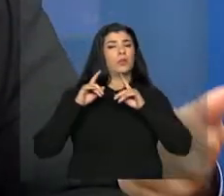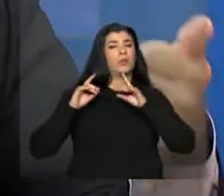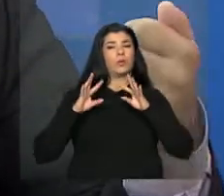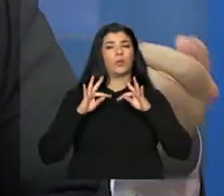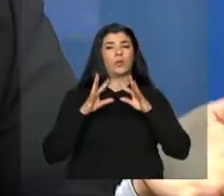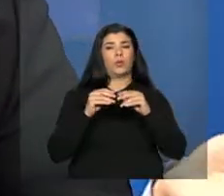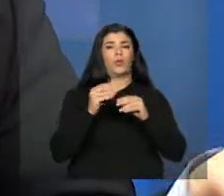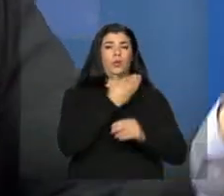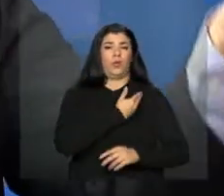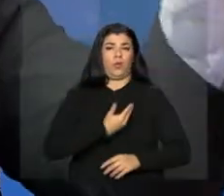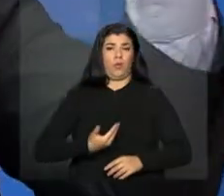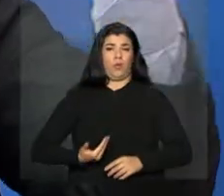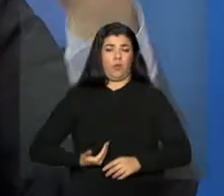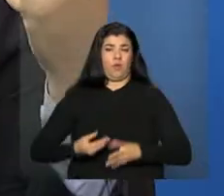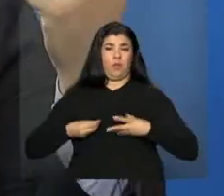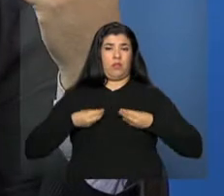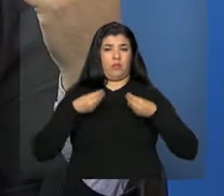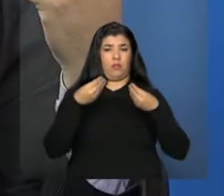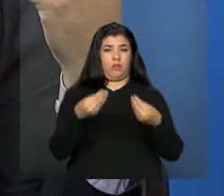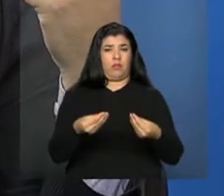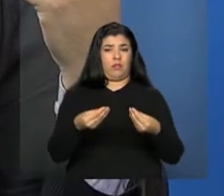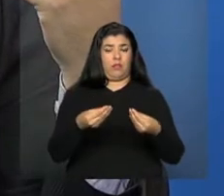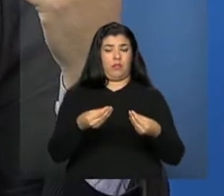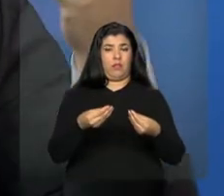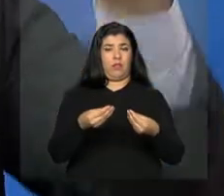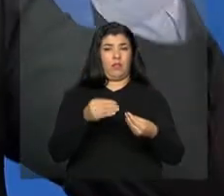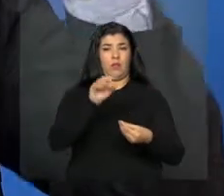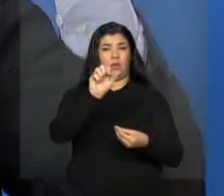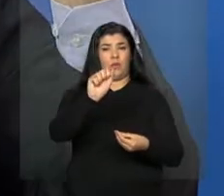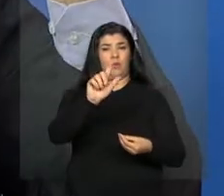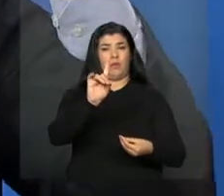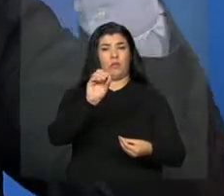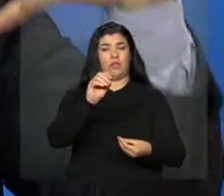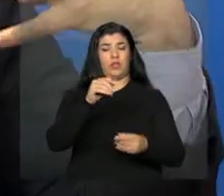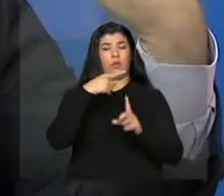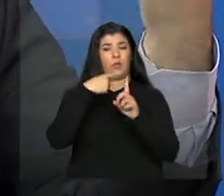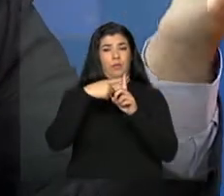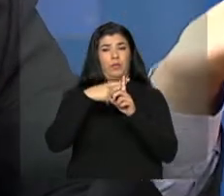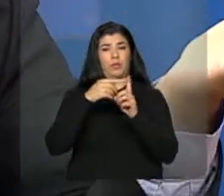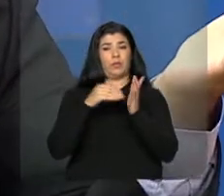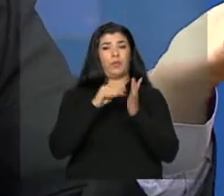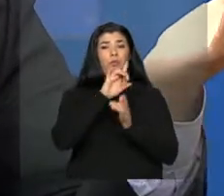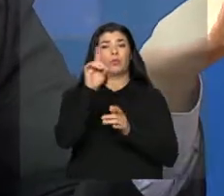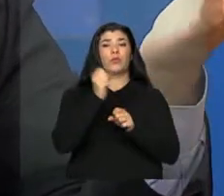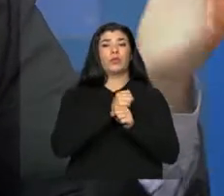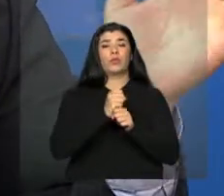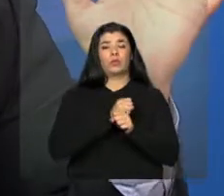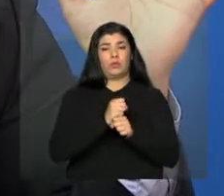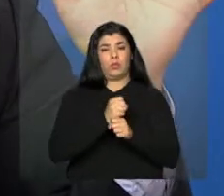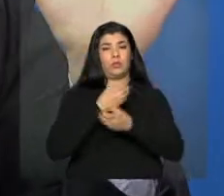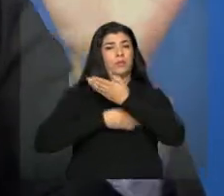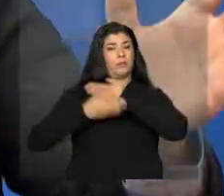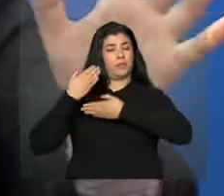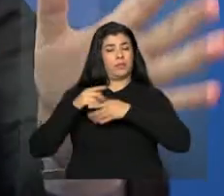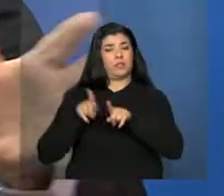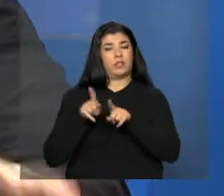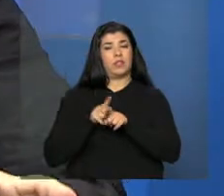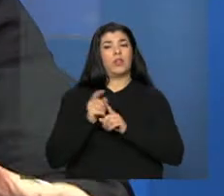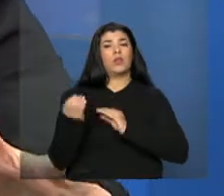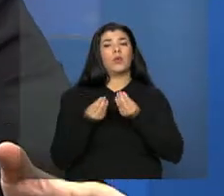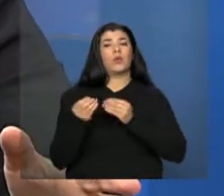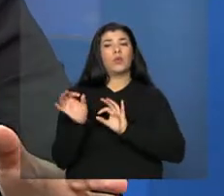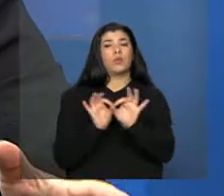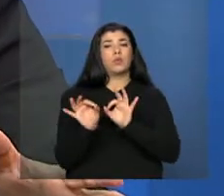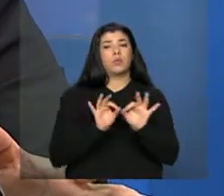União repassou, o saldo existente no último dia do ano anterior, as aplicações financeiras e vou ver quanto eu